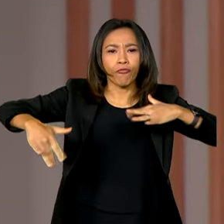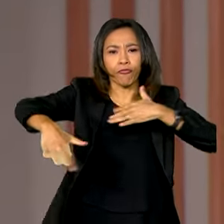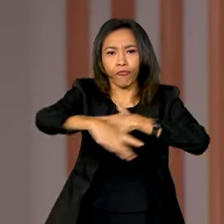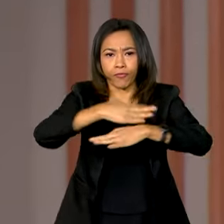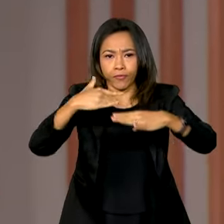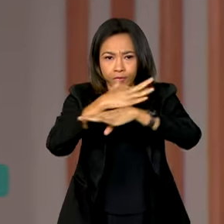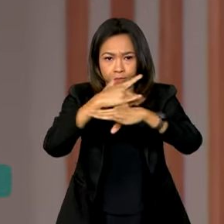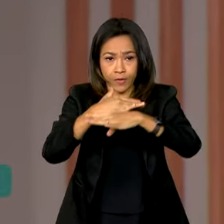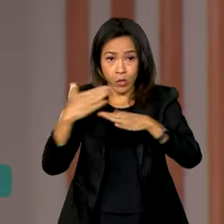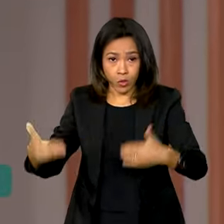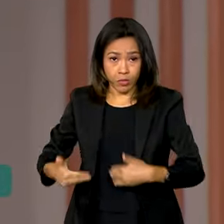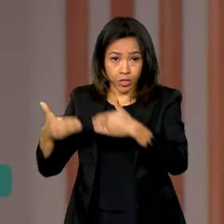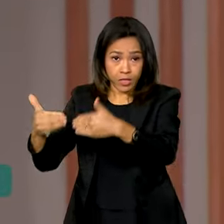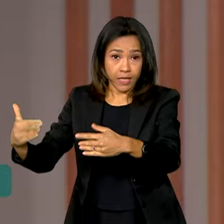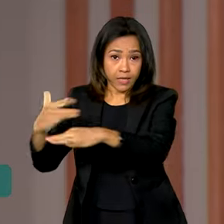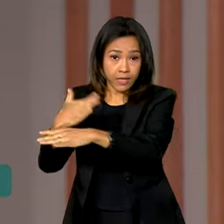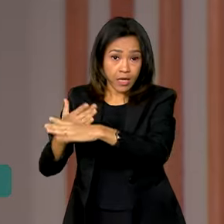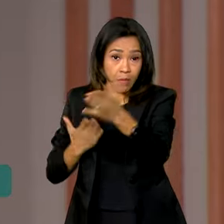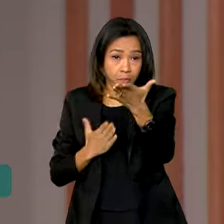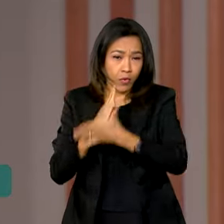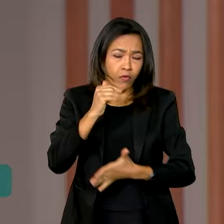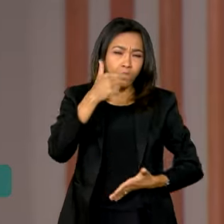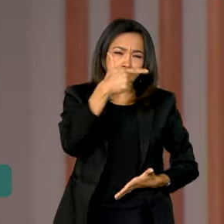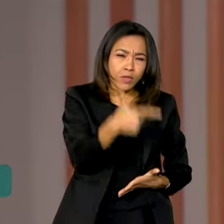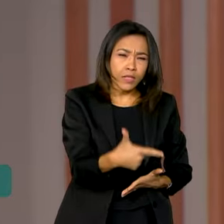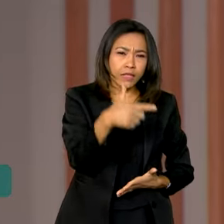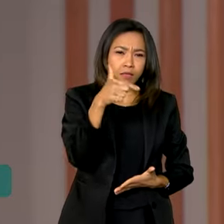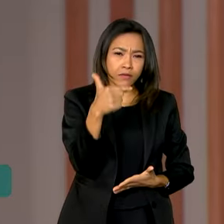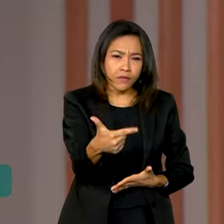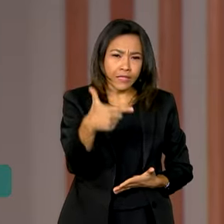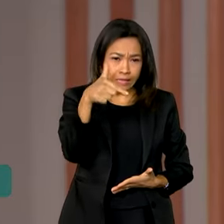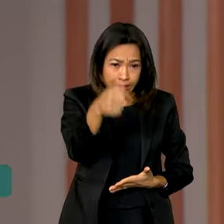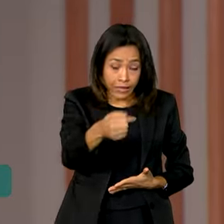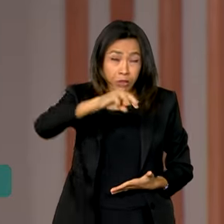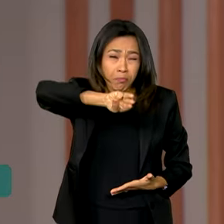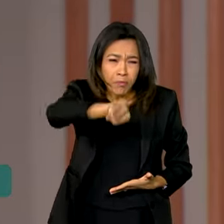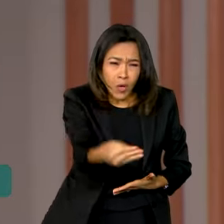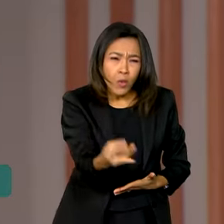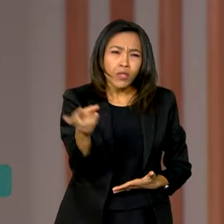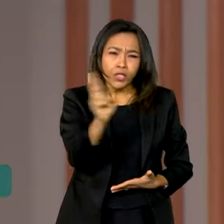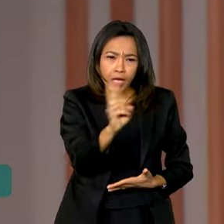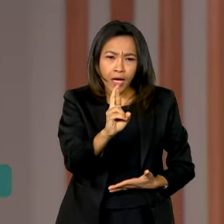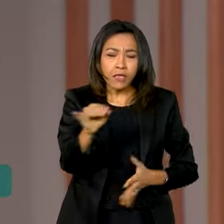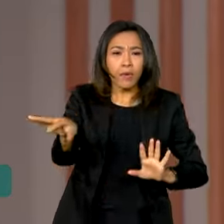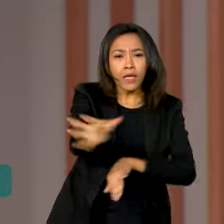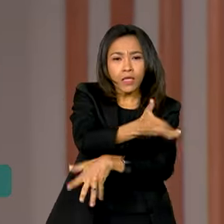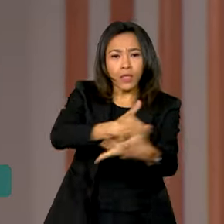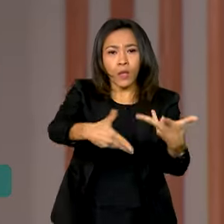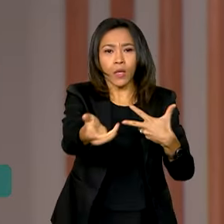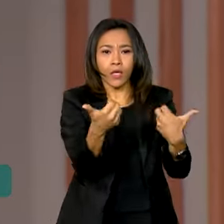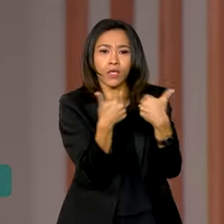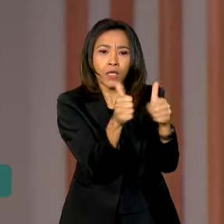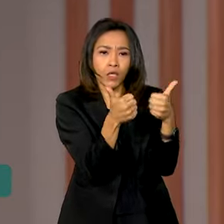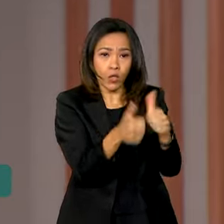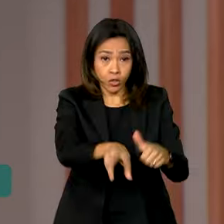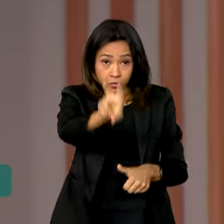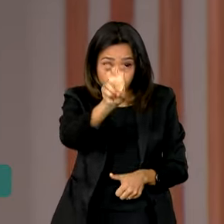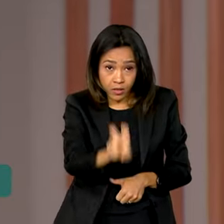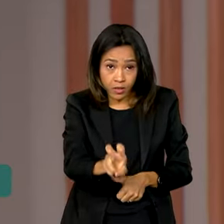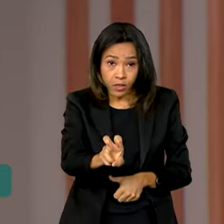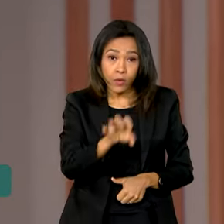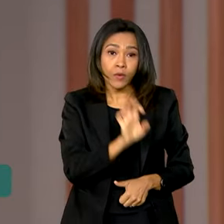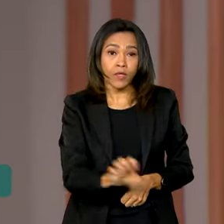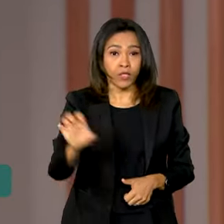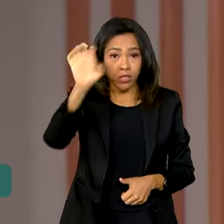aprovou mais de 227 milhões de reais para a renovação de frotas de ônibus de cinco estados. A